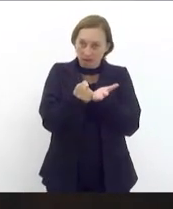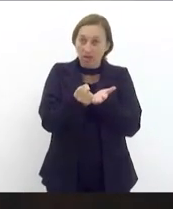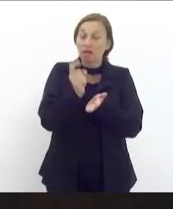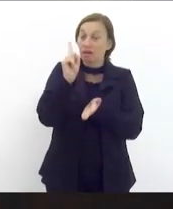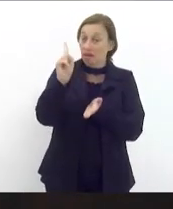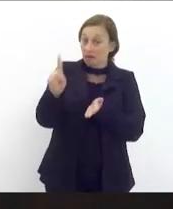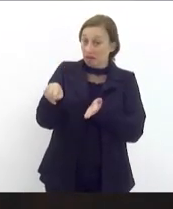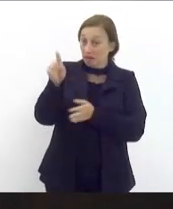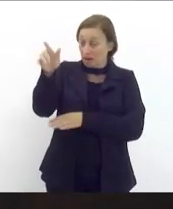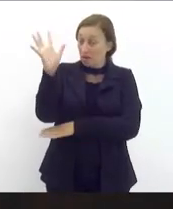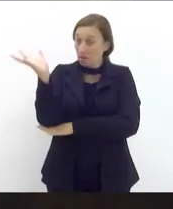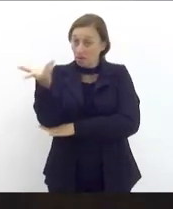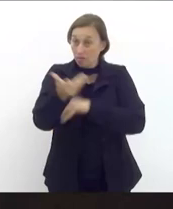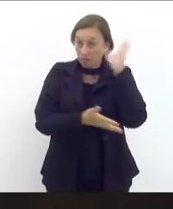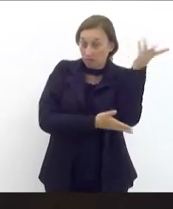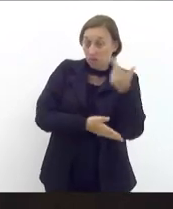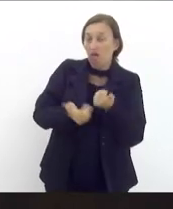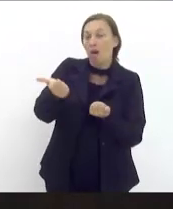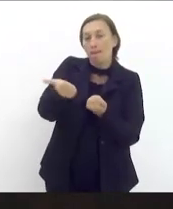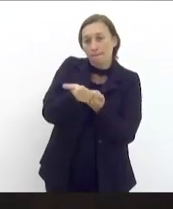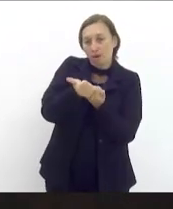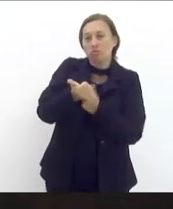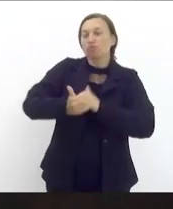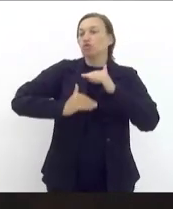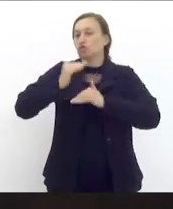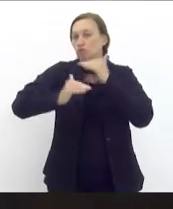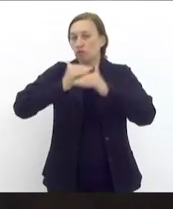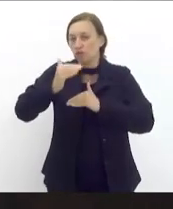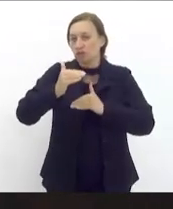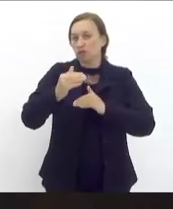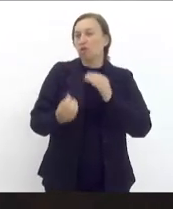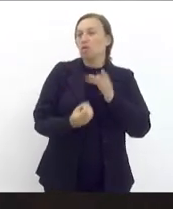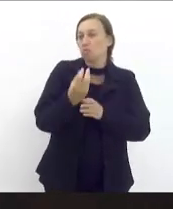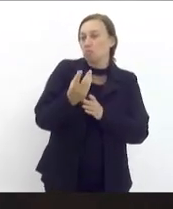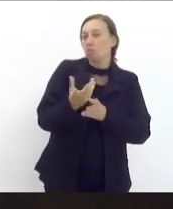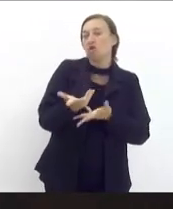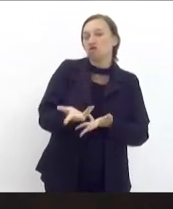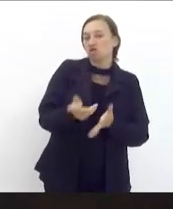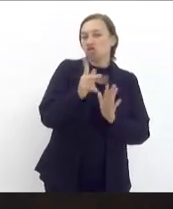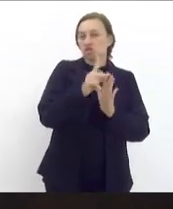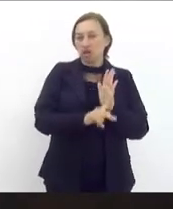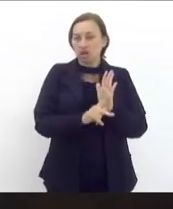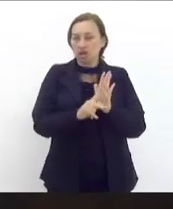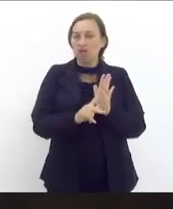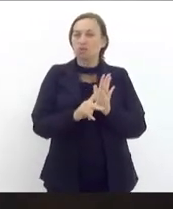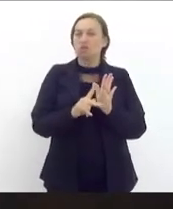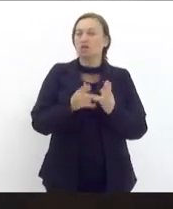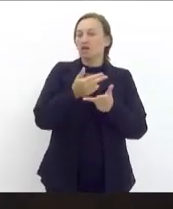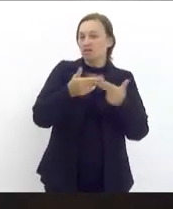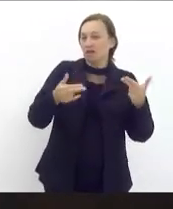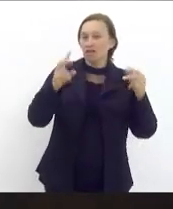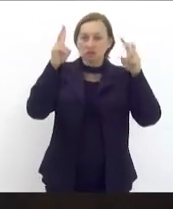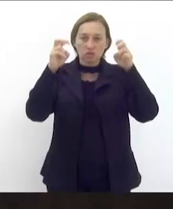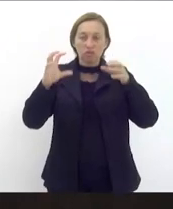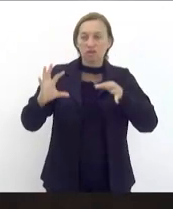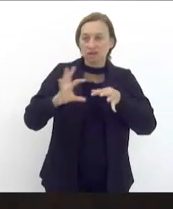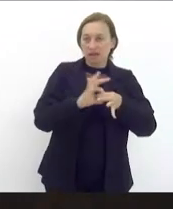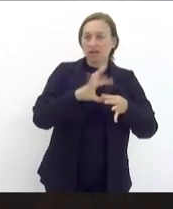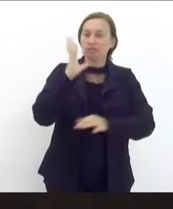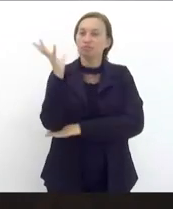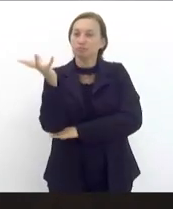ambientalista, vive apoiando e desenvolvendo projetos sobre saneamento, várias questões ligadas ao meio ambiente,